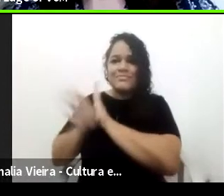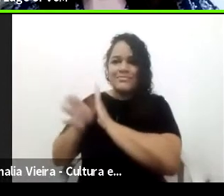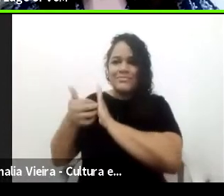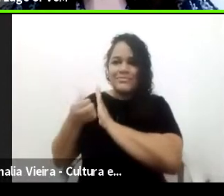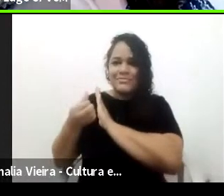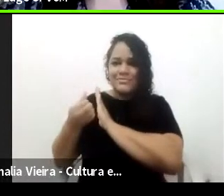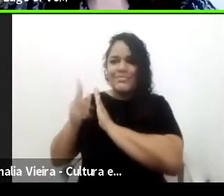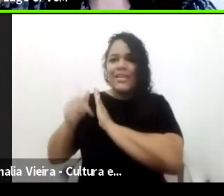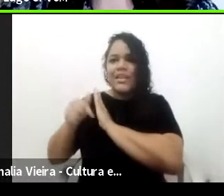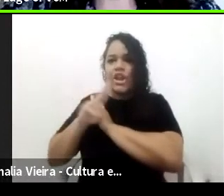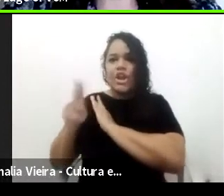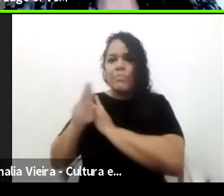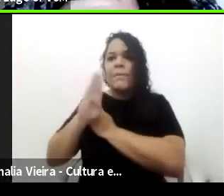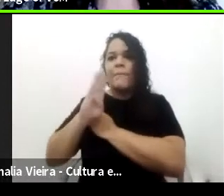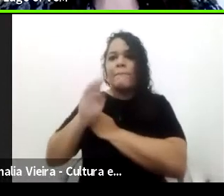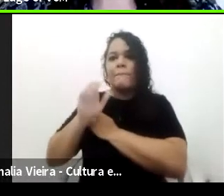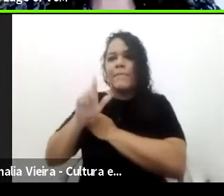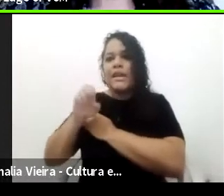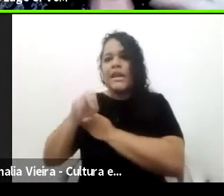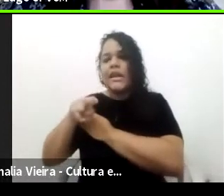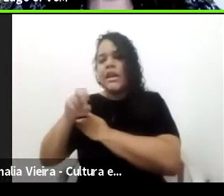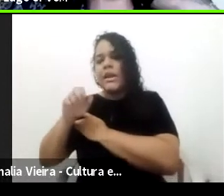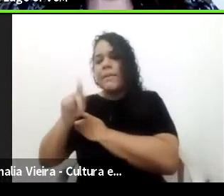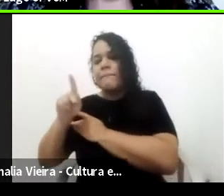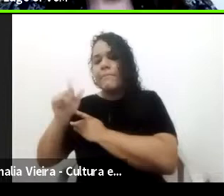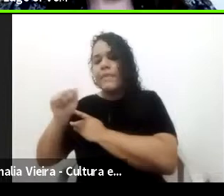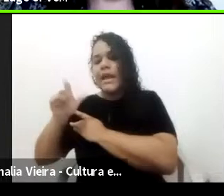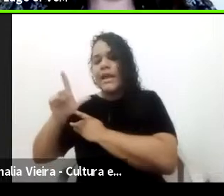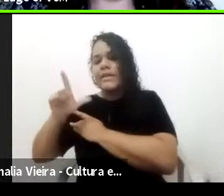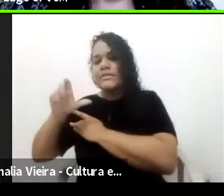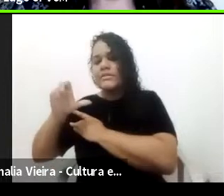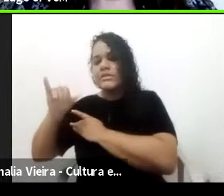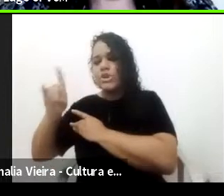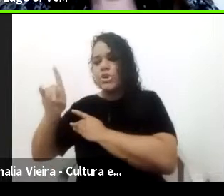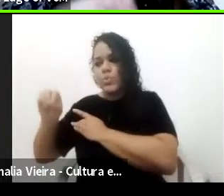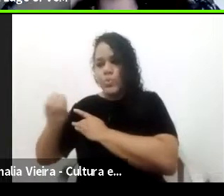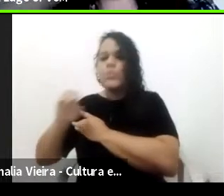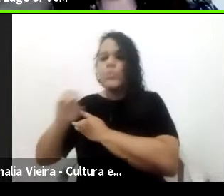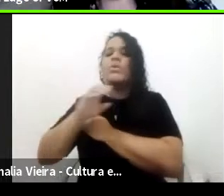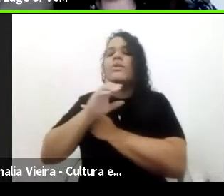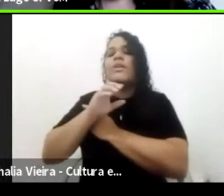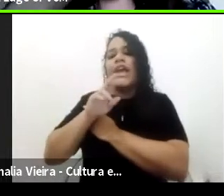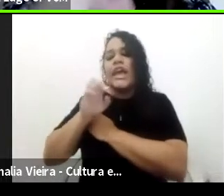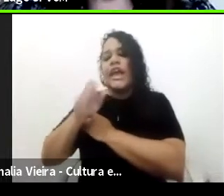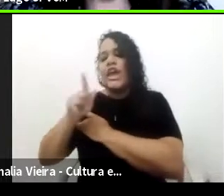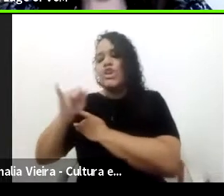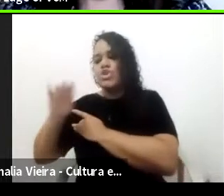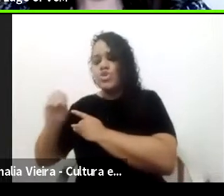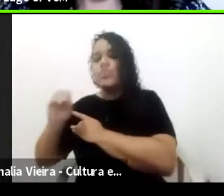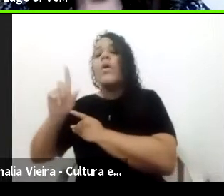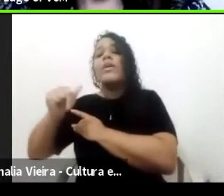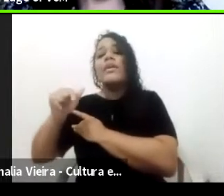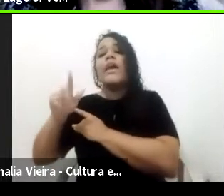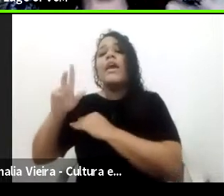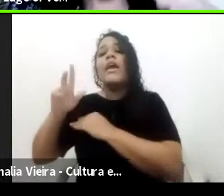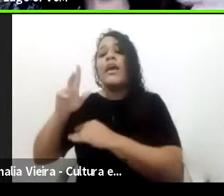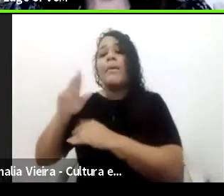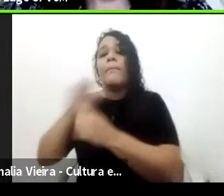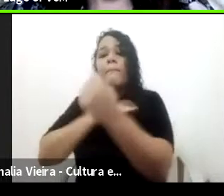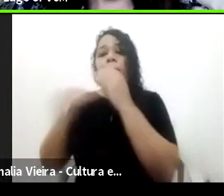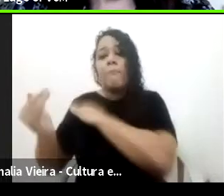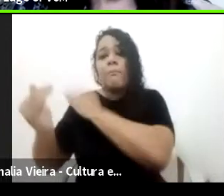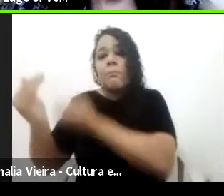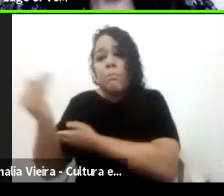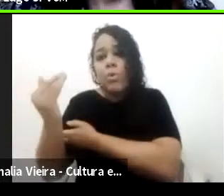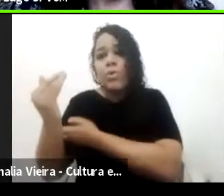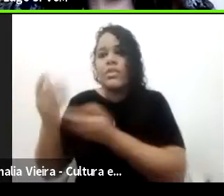a ideia de dar poderes ao rei, de controle dessa igreja secular, né? E esse controle se vem por aquele